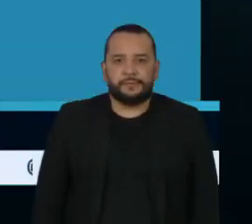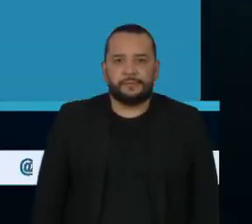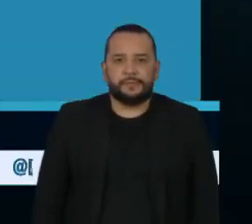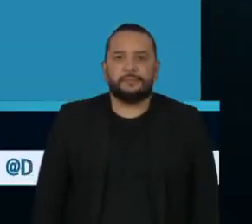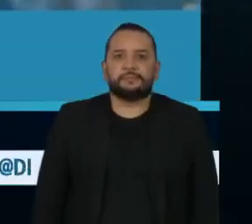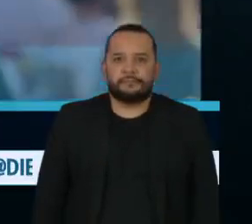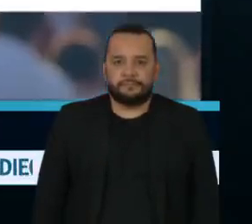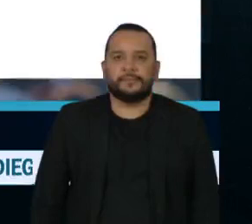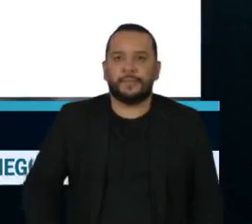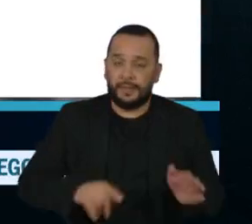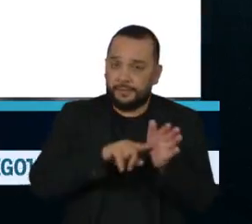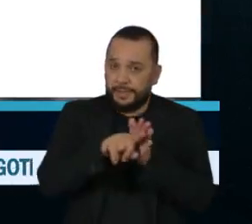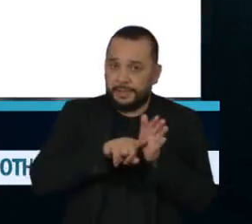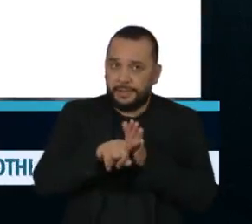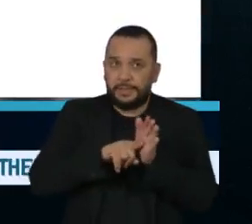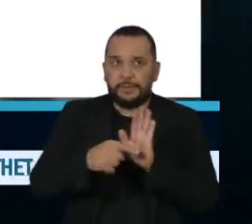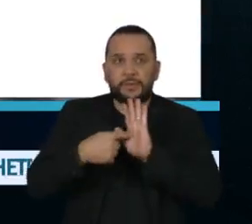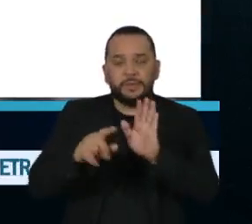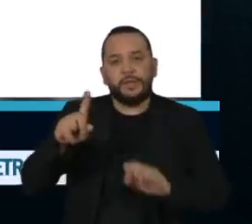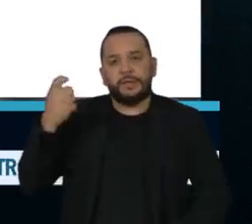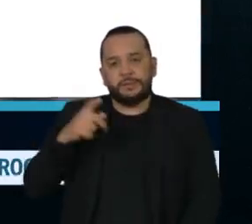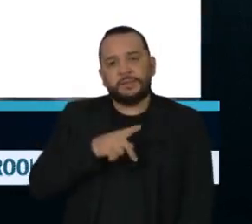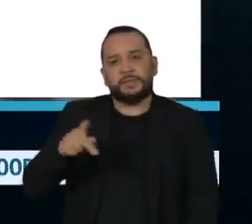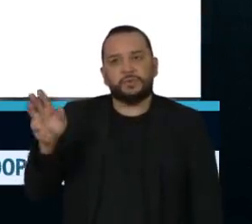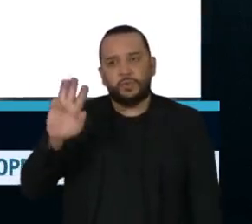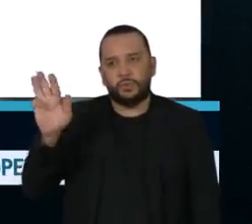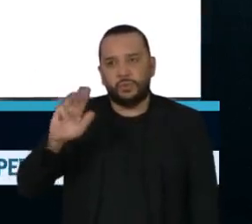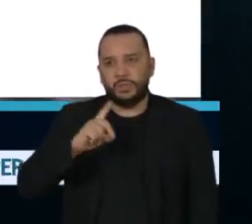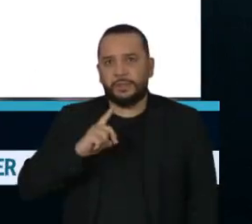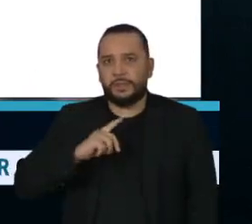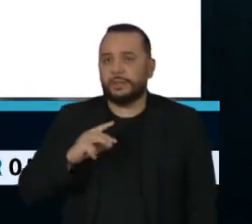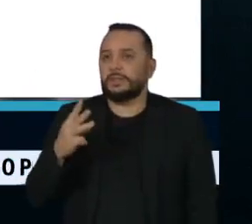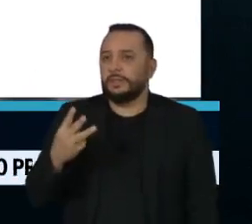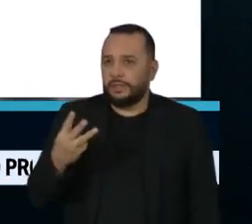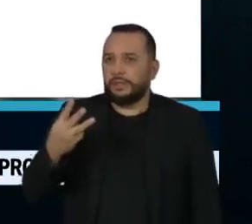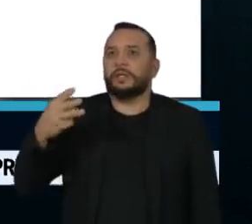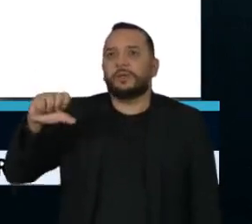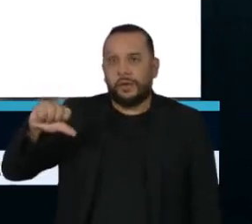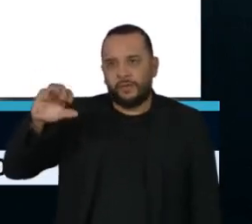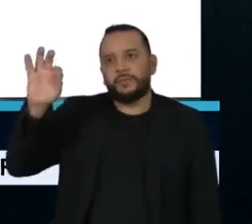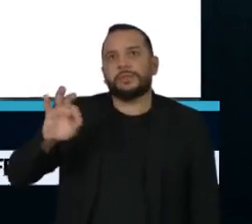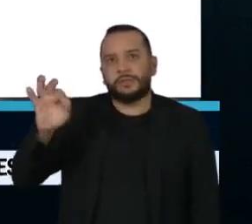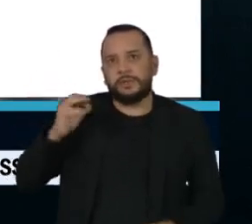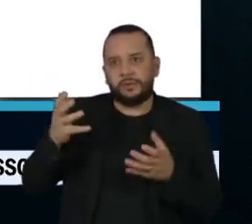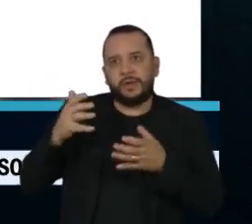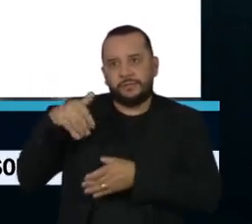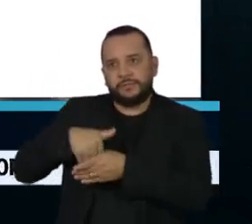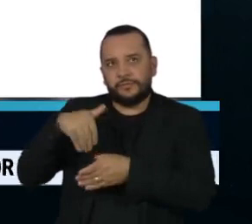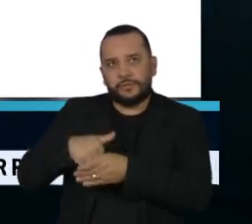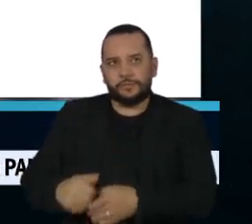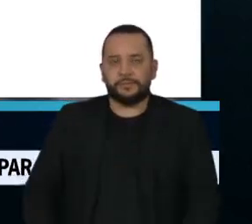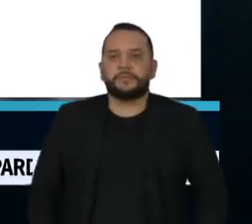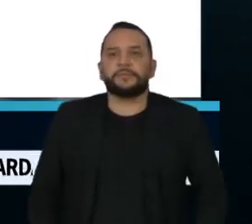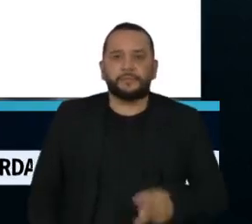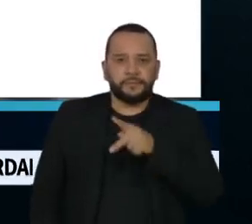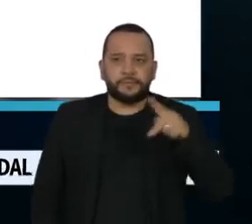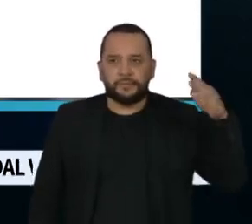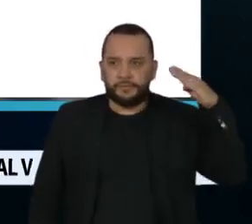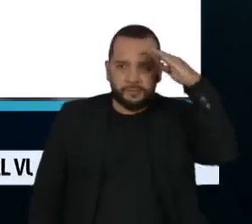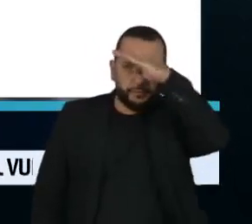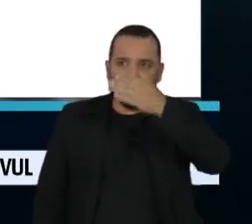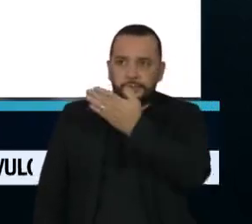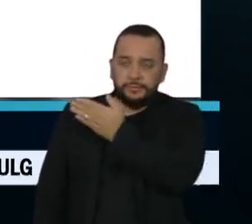Na pesquisa espontânea, o ex-presidente Lula aparece com 39% das intenções de voto. O presidente Jair